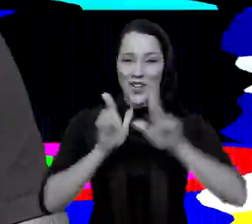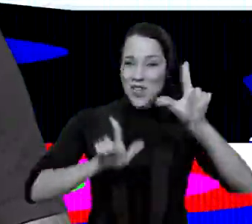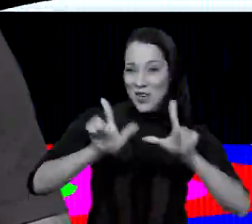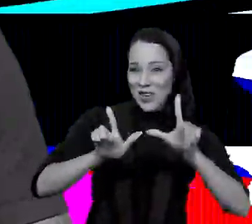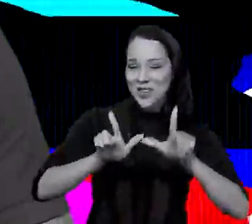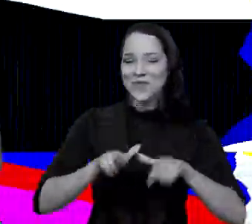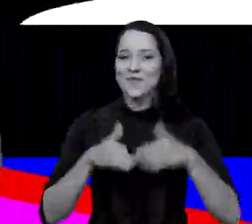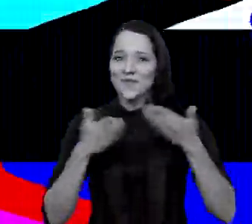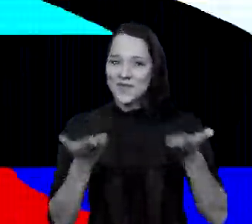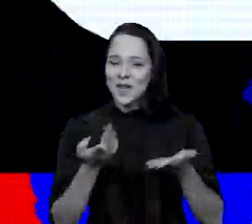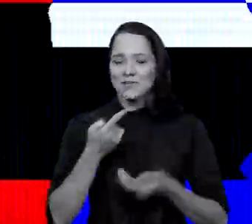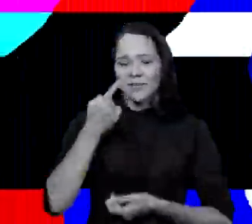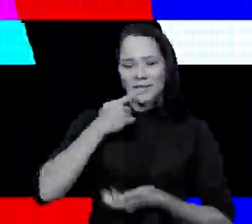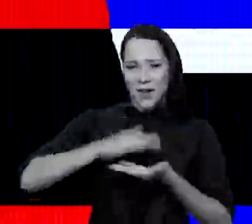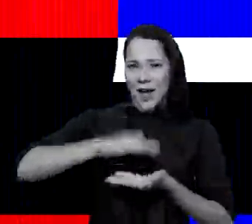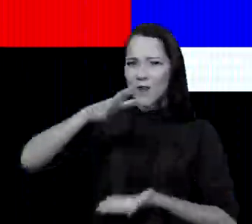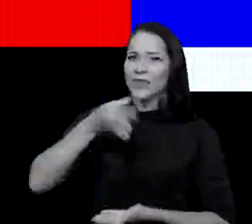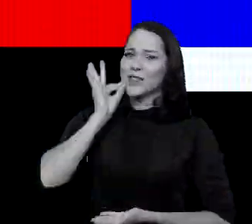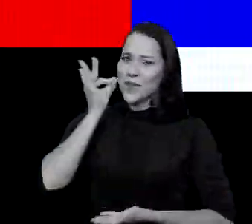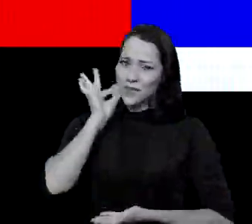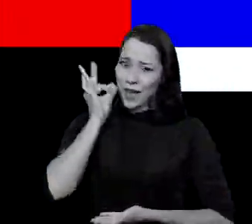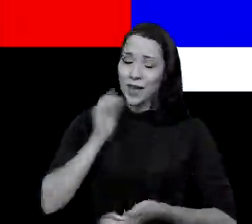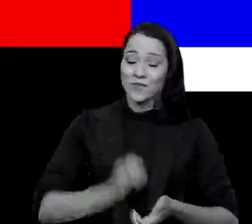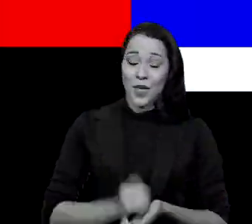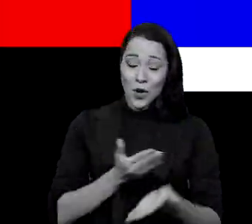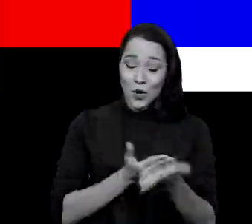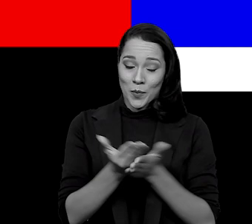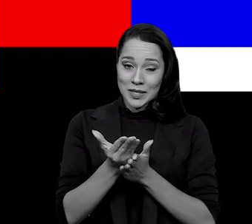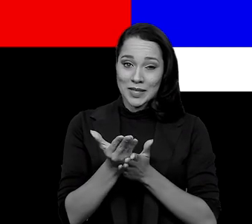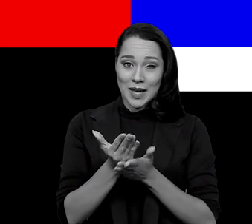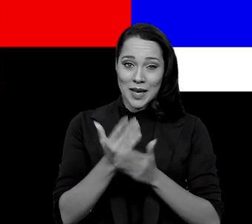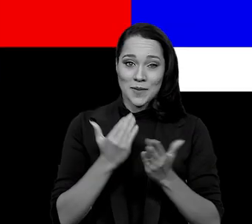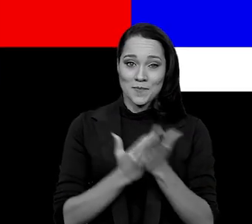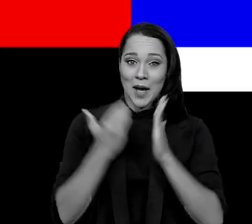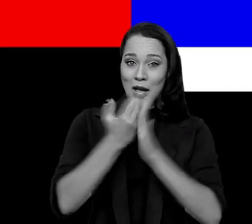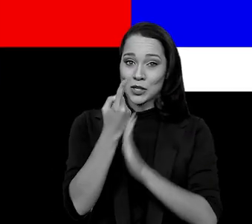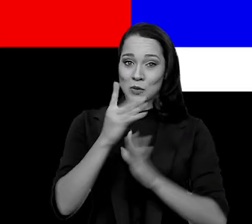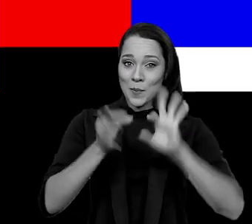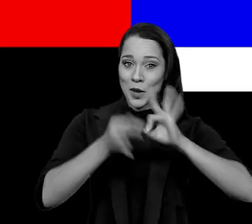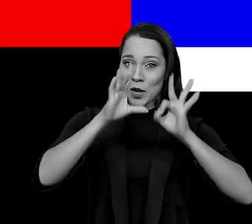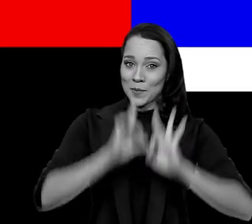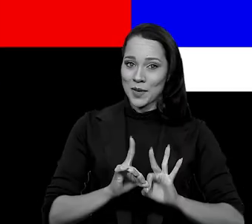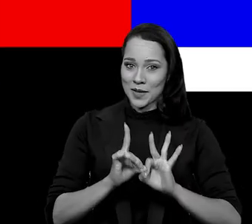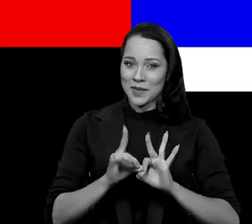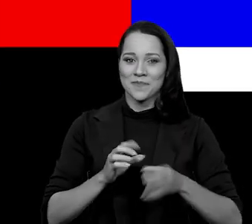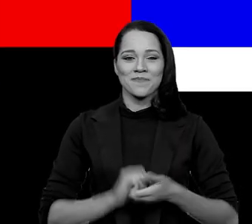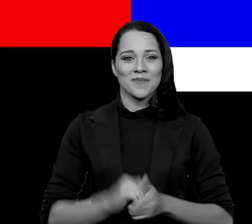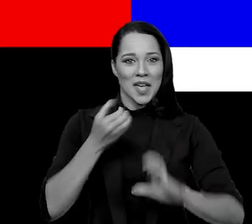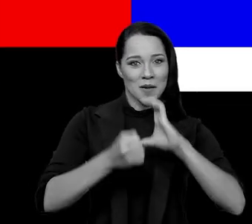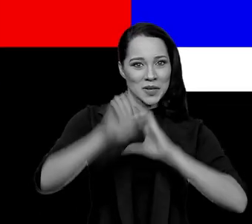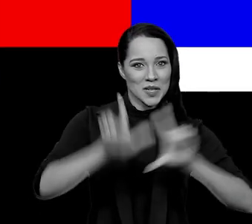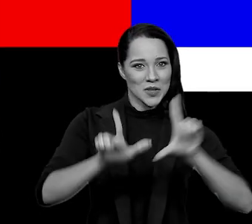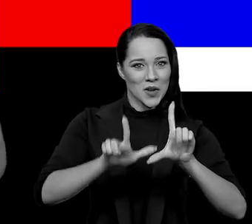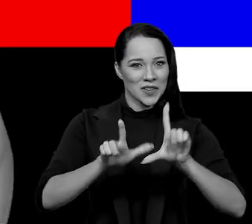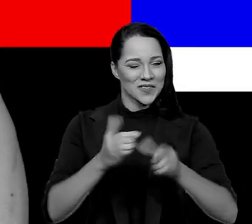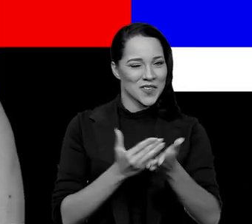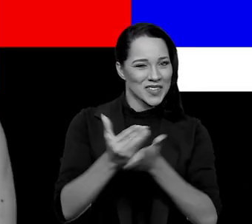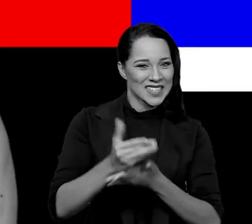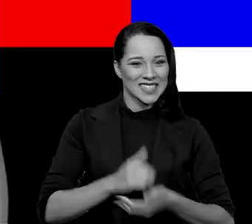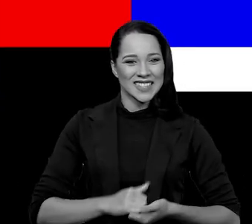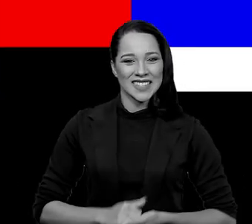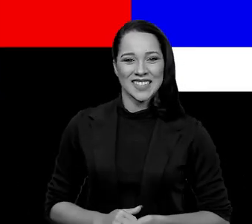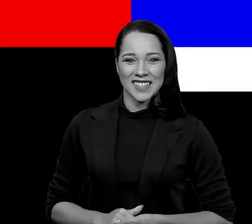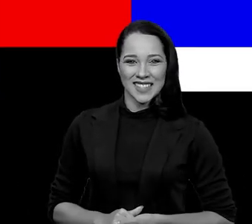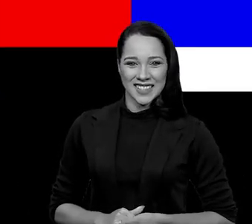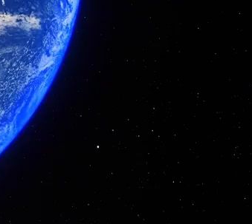Arigatou, Tóquio! Cheio de novo a garrafinha de café, né? Começando mais uma Paralimpíada, vamos que vamos! É BC em Tóquio, 3,